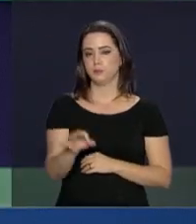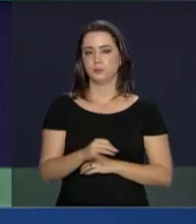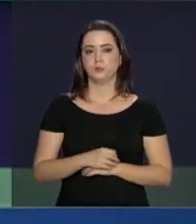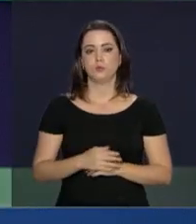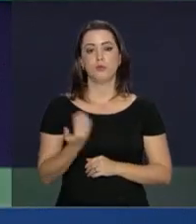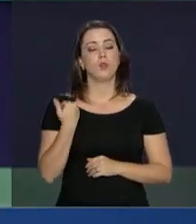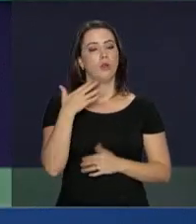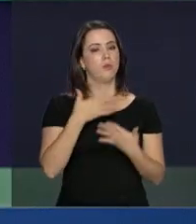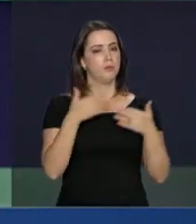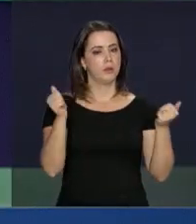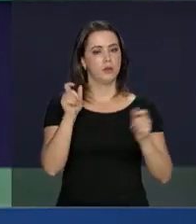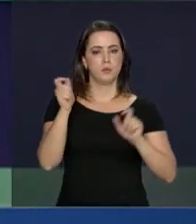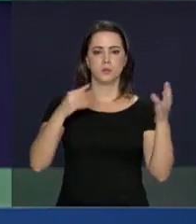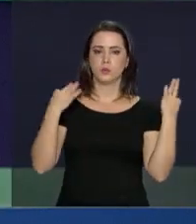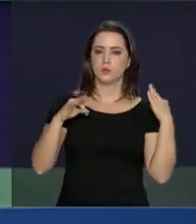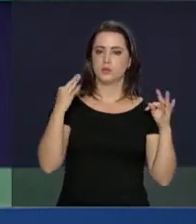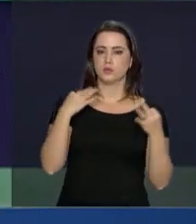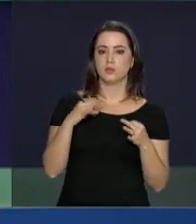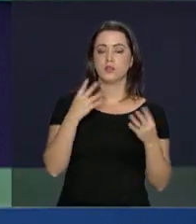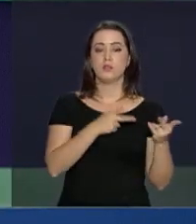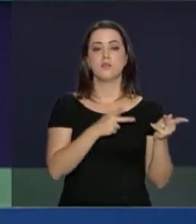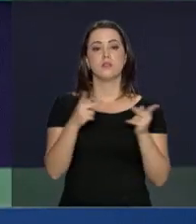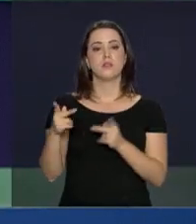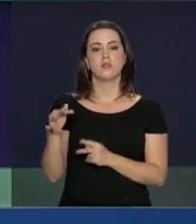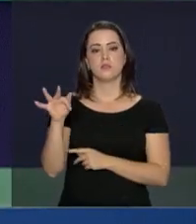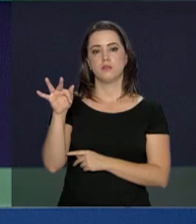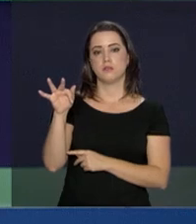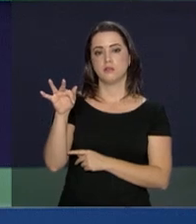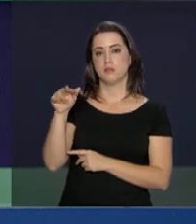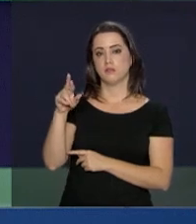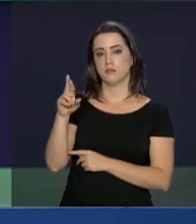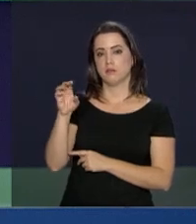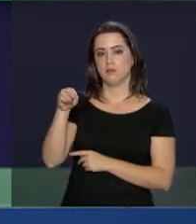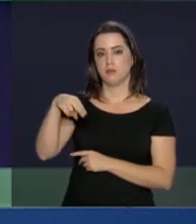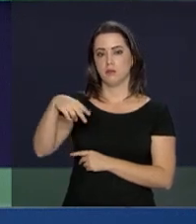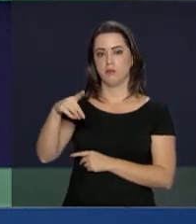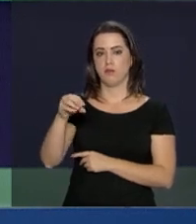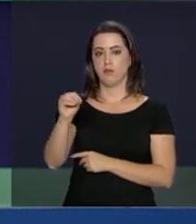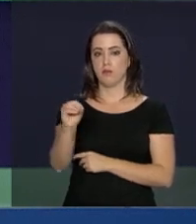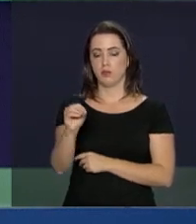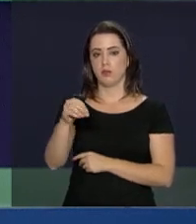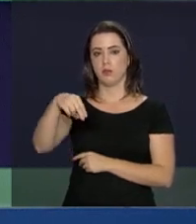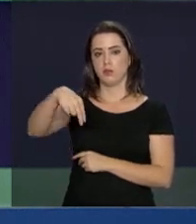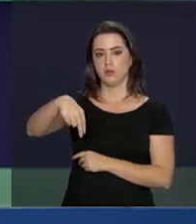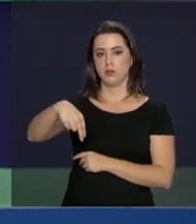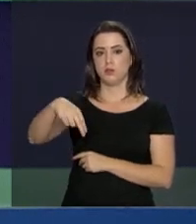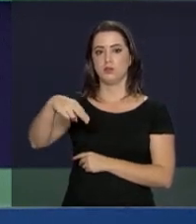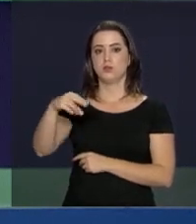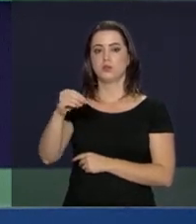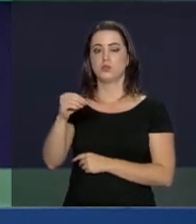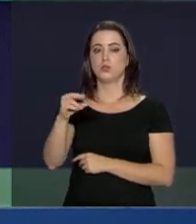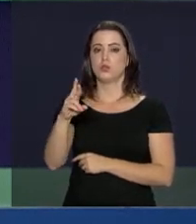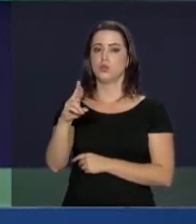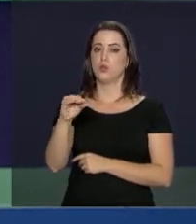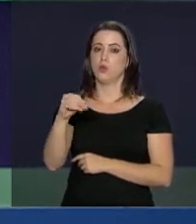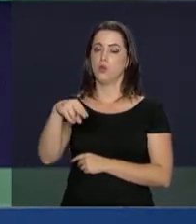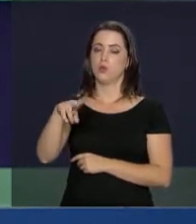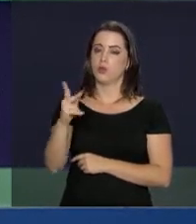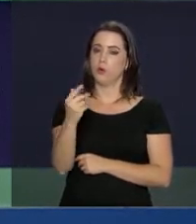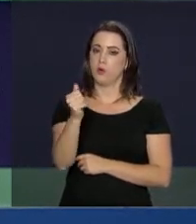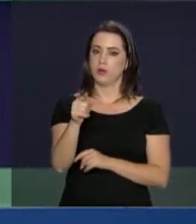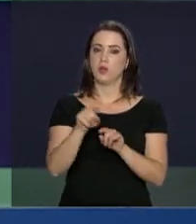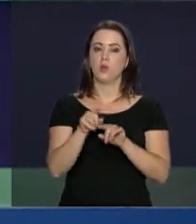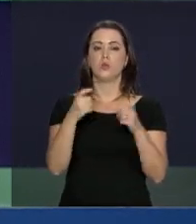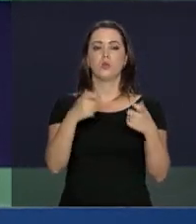Mais conforto para o turista que visitar Fernando de Noronha. Um novo posto de informação e controle, desta vez na Praia do Leão,